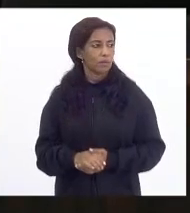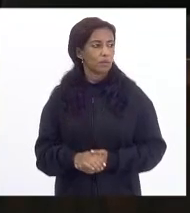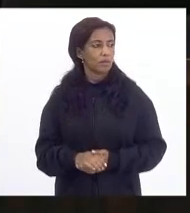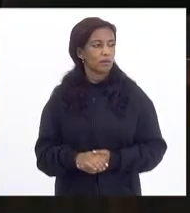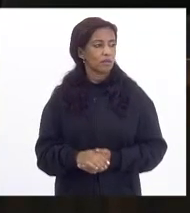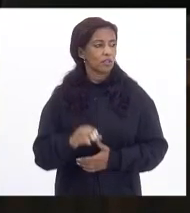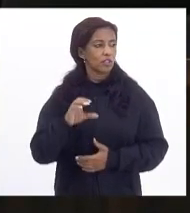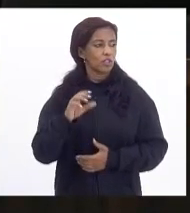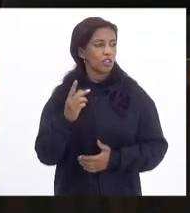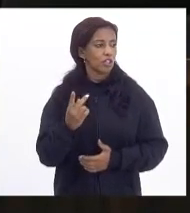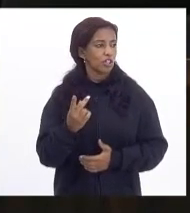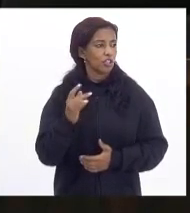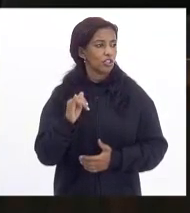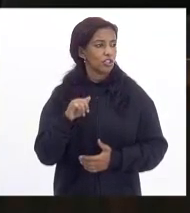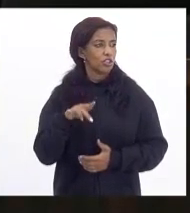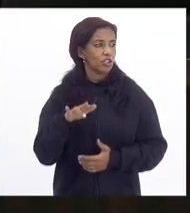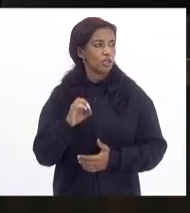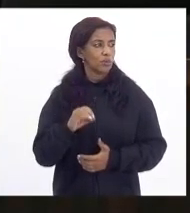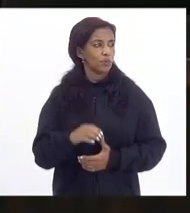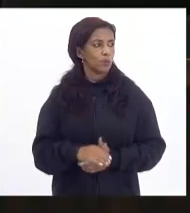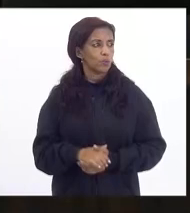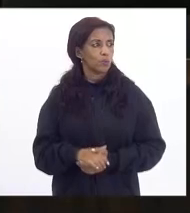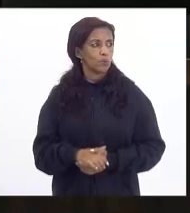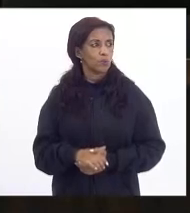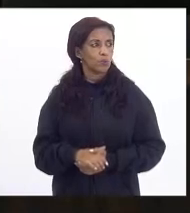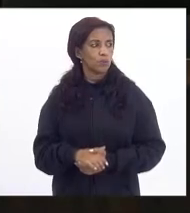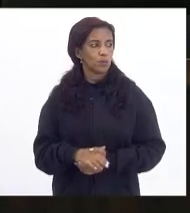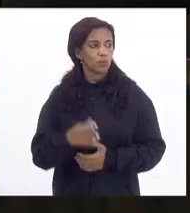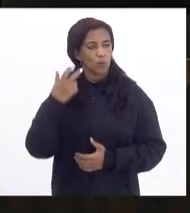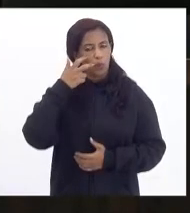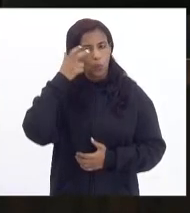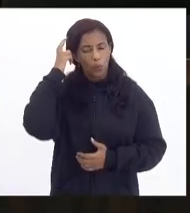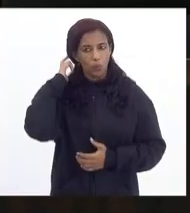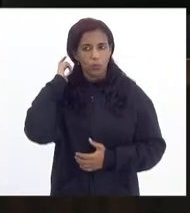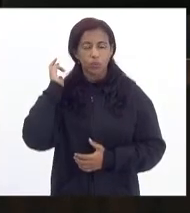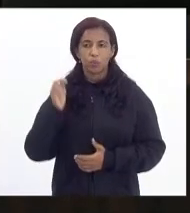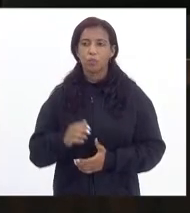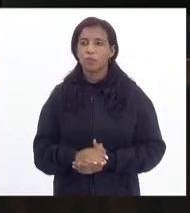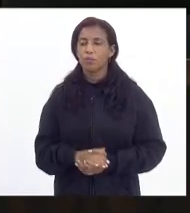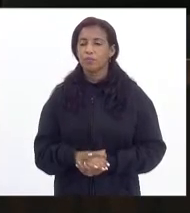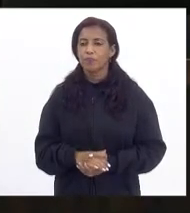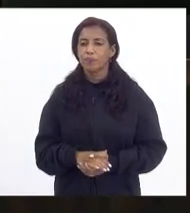Deputado Chiquinho da Mangueira. Deputada Rosane Félix.